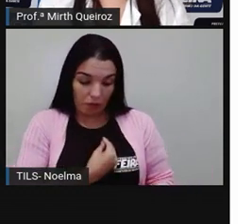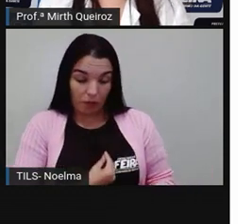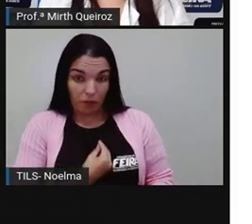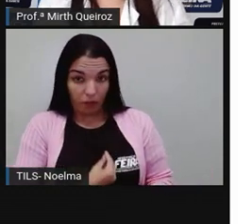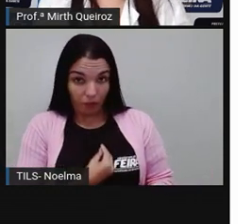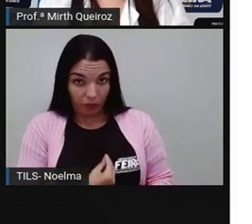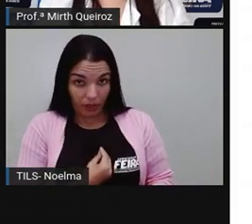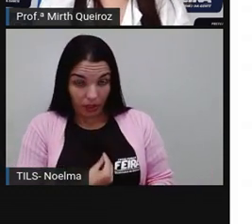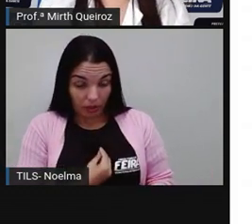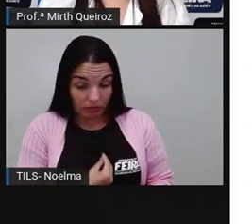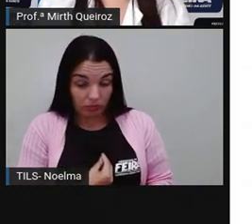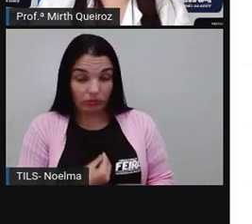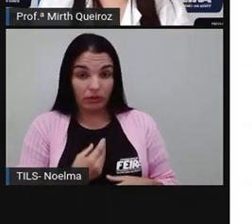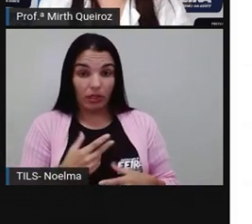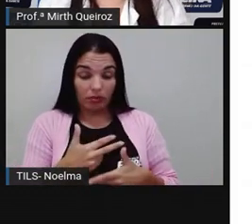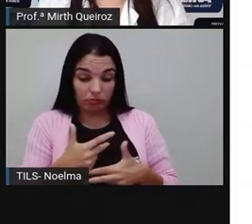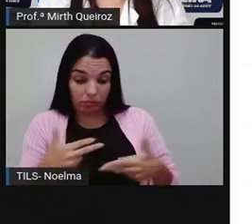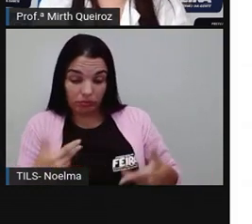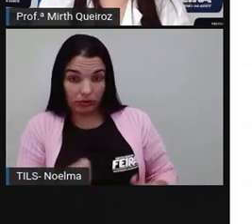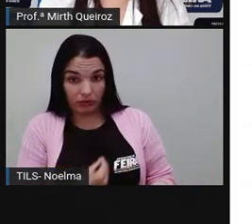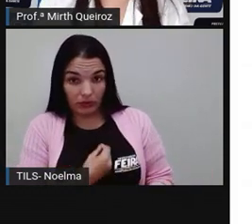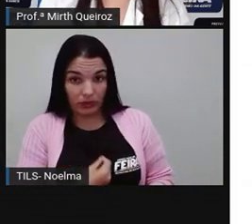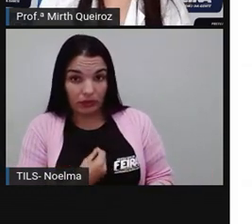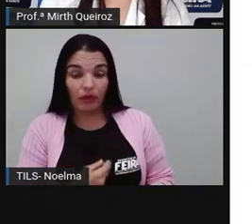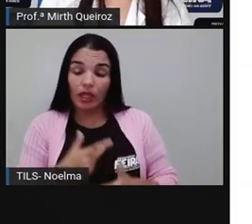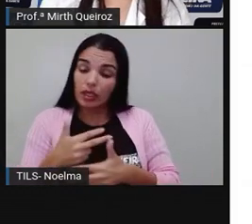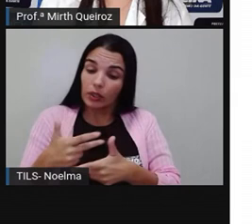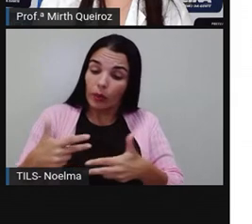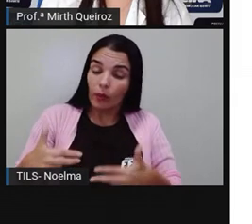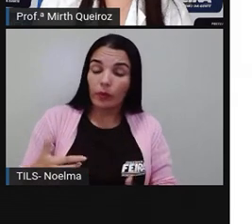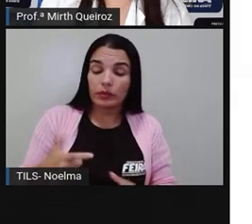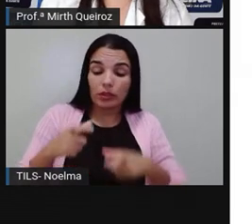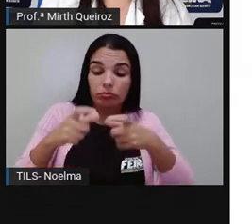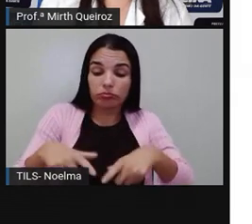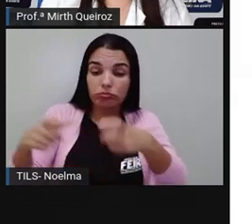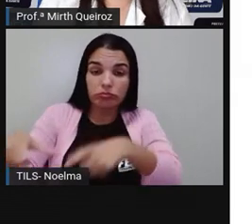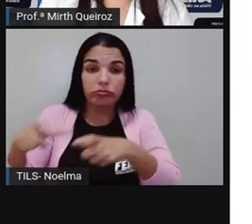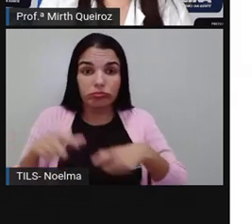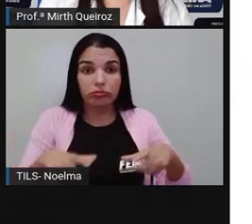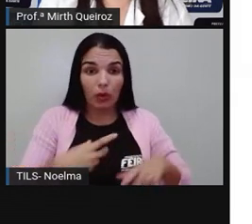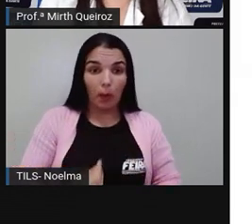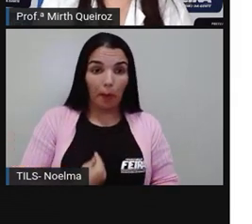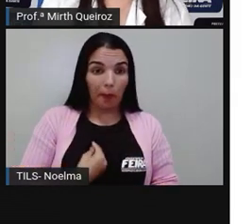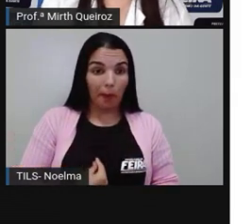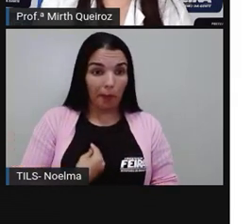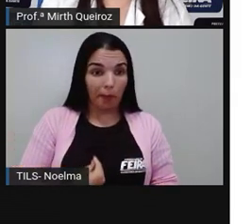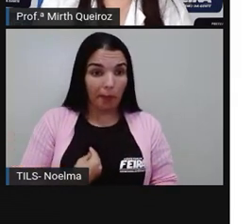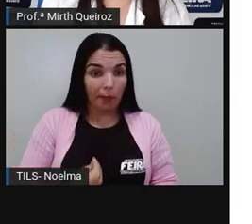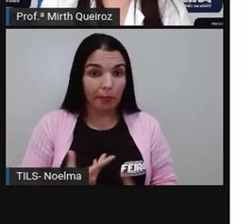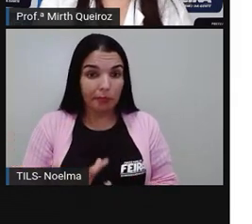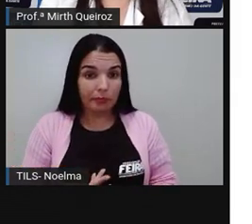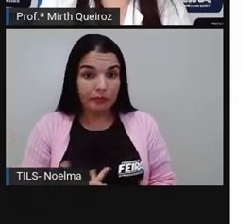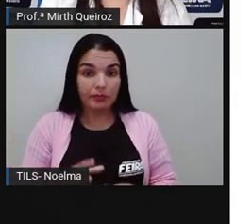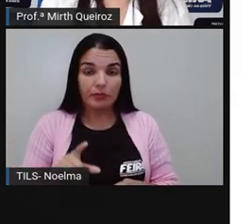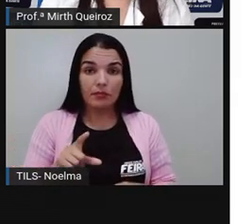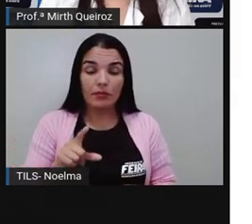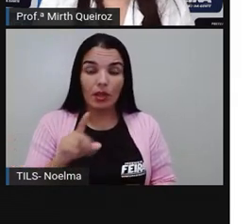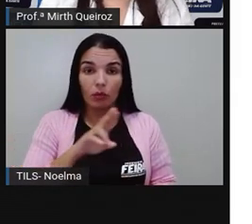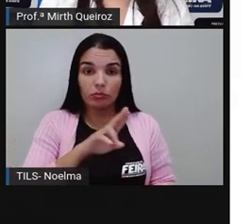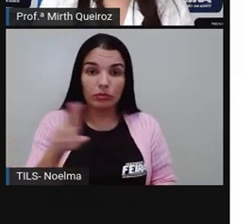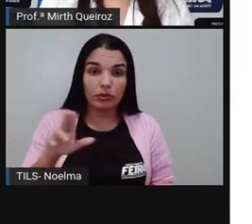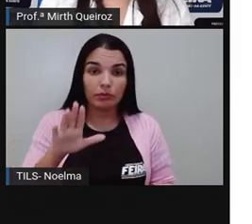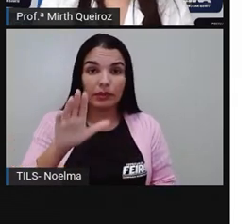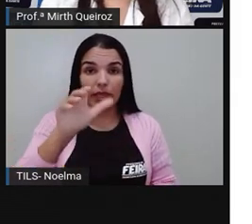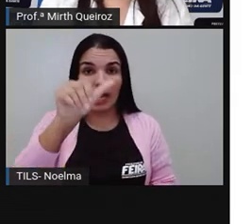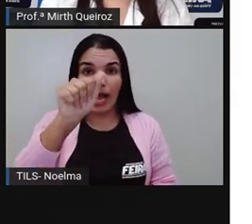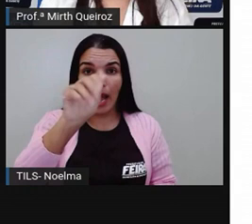o meio biótico, né? Os que têm vida. O local onde eles vivem, que nesse caso seria o meio abiótico, que não